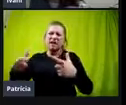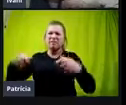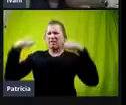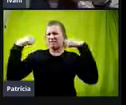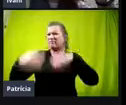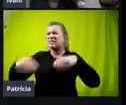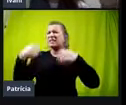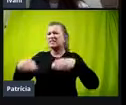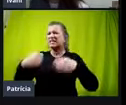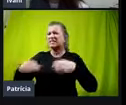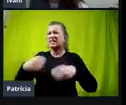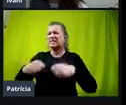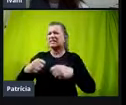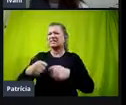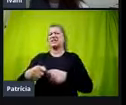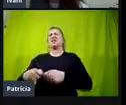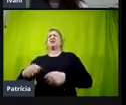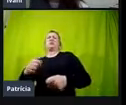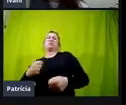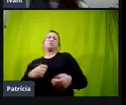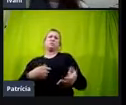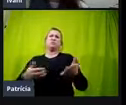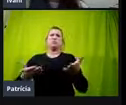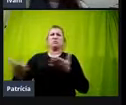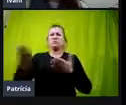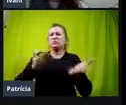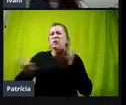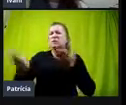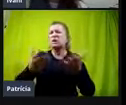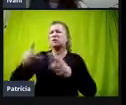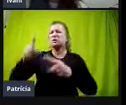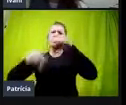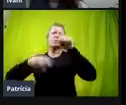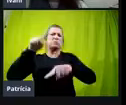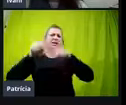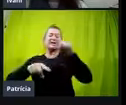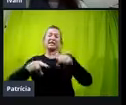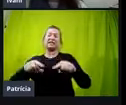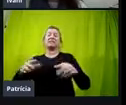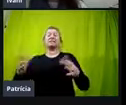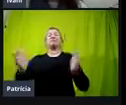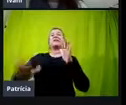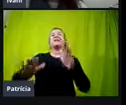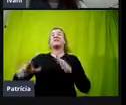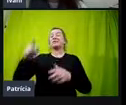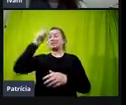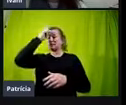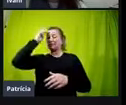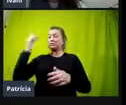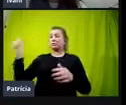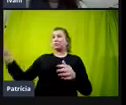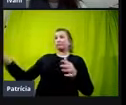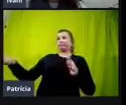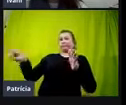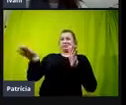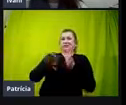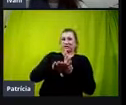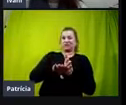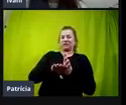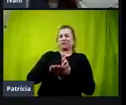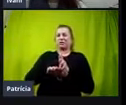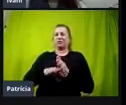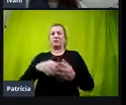recursos e precisando de serviço. E, às vezes, essa pessoa chega, né? E você propõe uma entrevista de